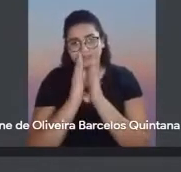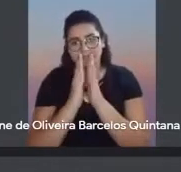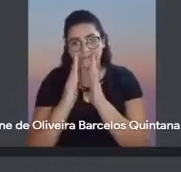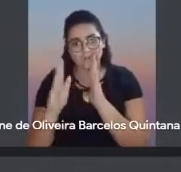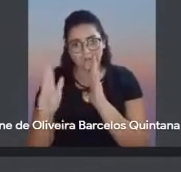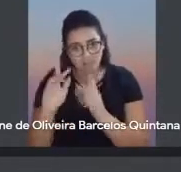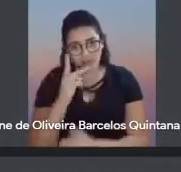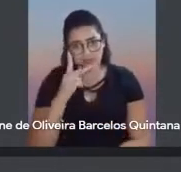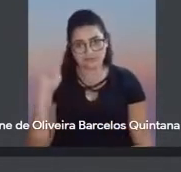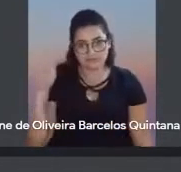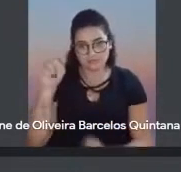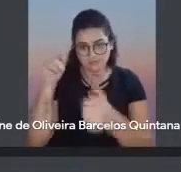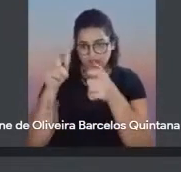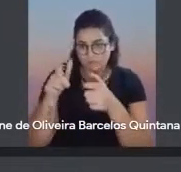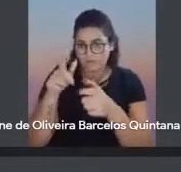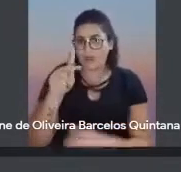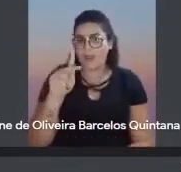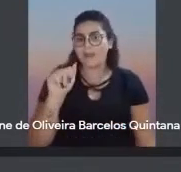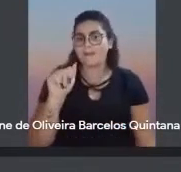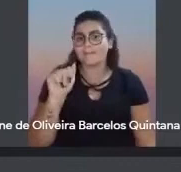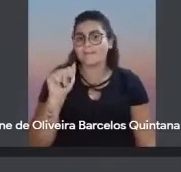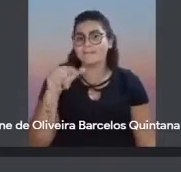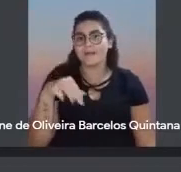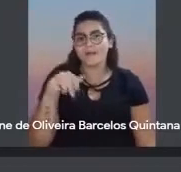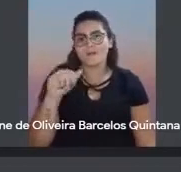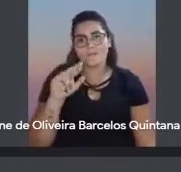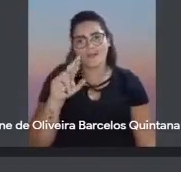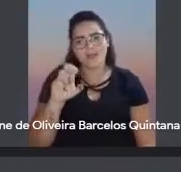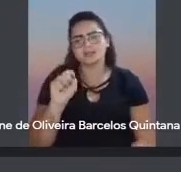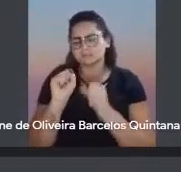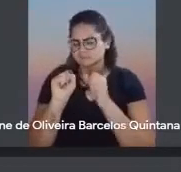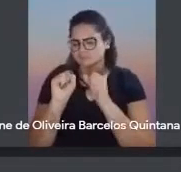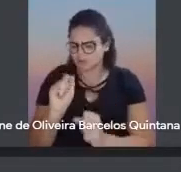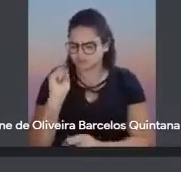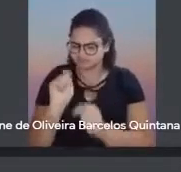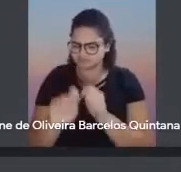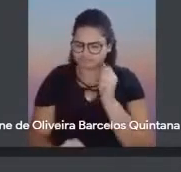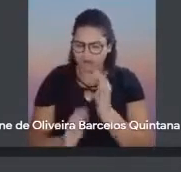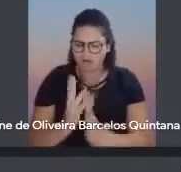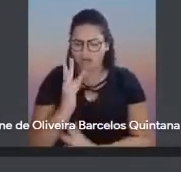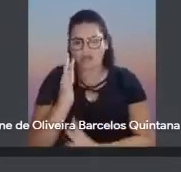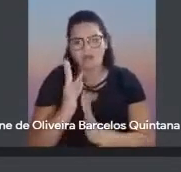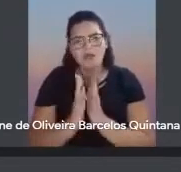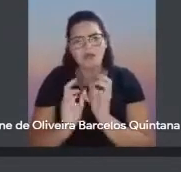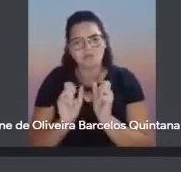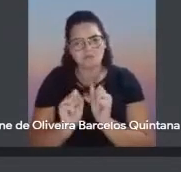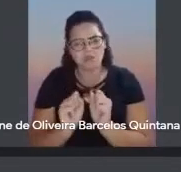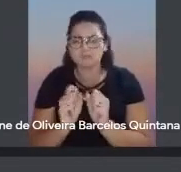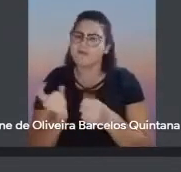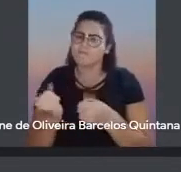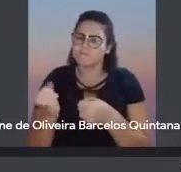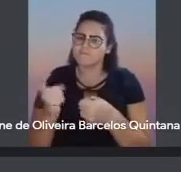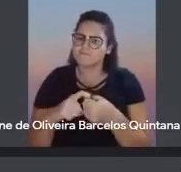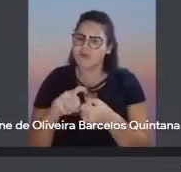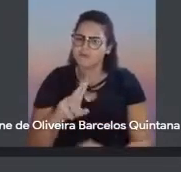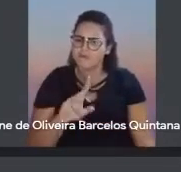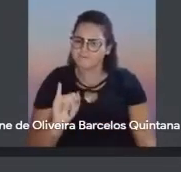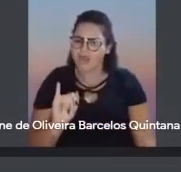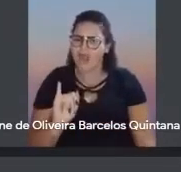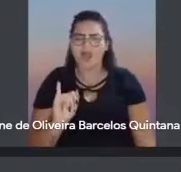Palmares, mas não tem problema, sim, pode queimar, porque eles voltam, eles voltam, né? Eles não vão